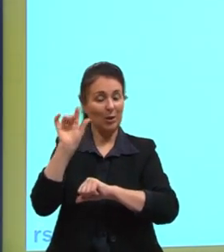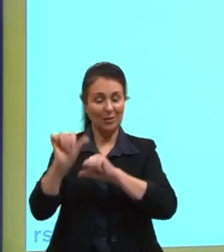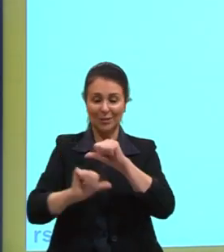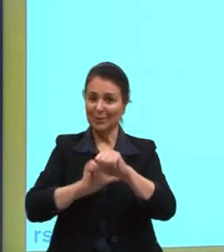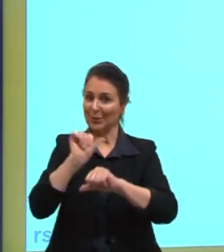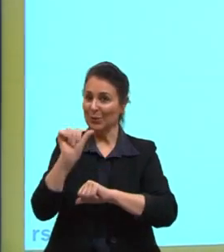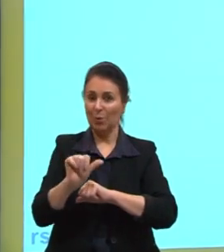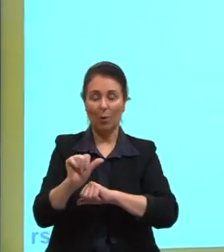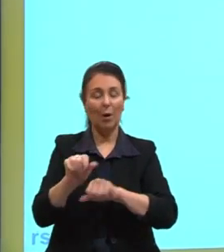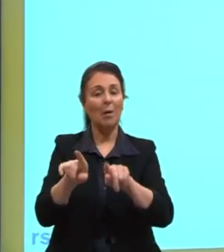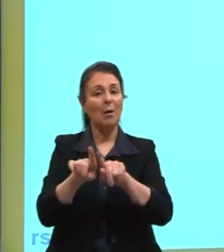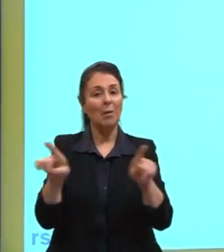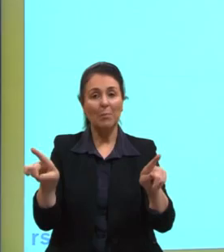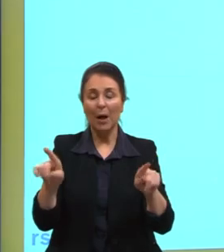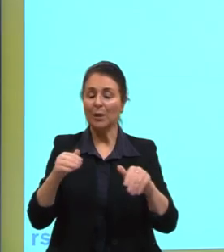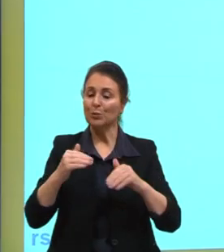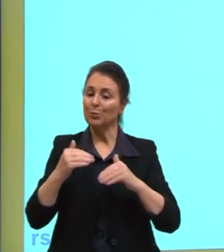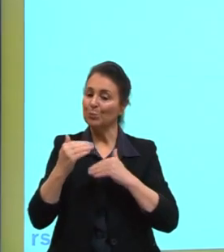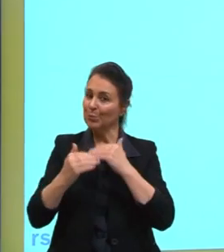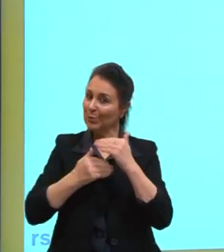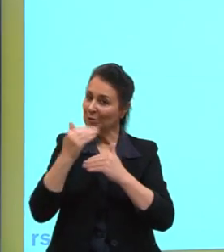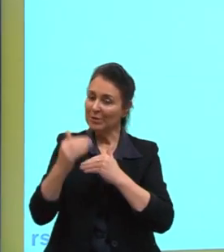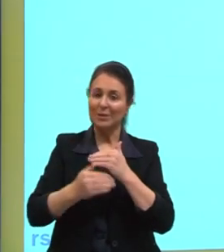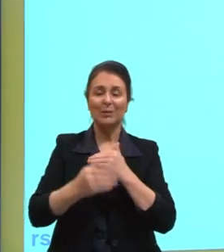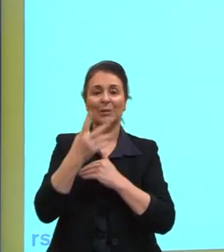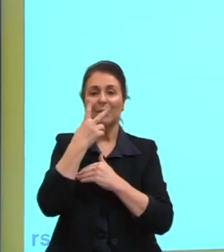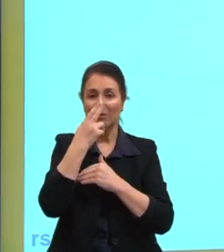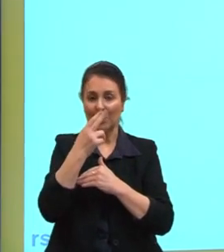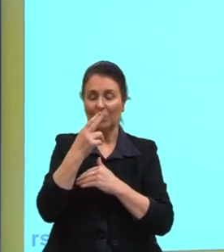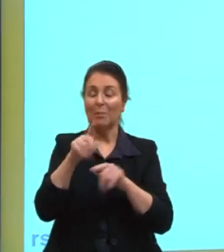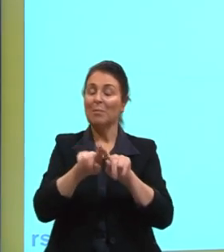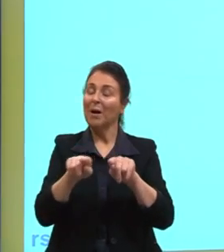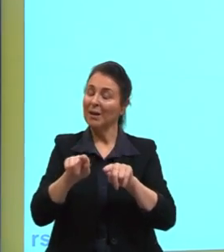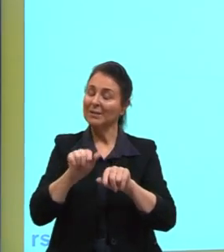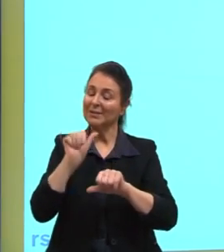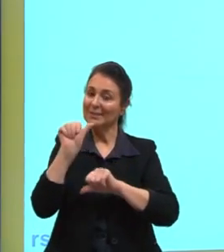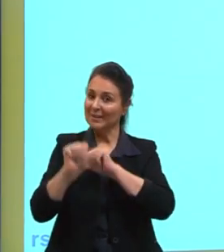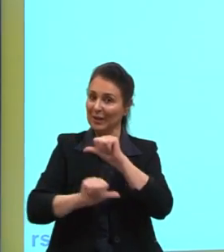então, o mesmo processo, só que invertido.